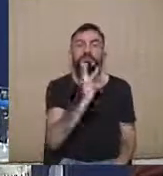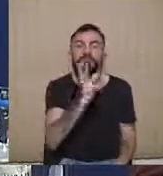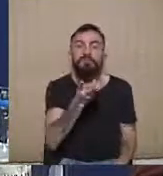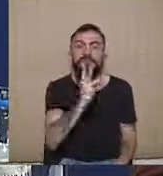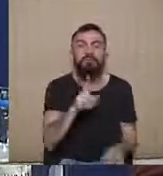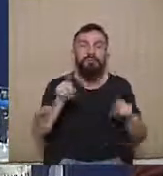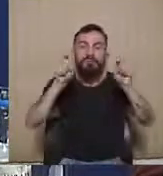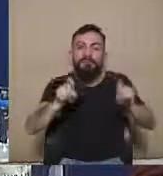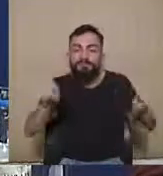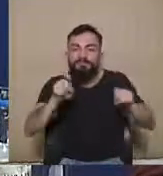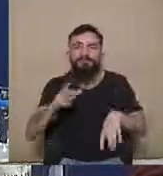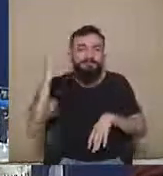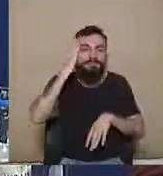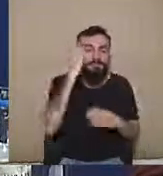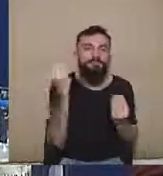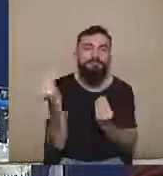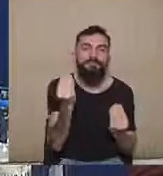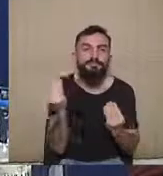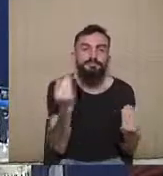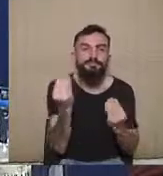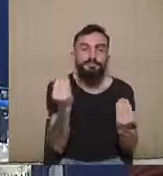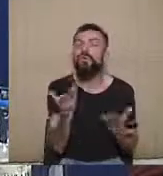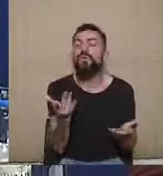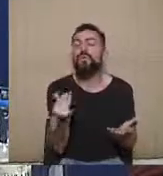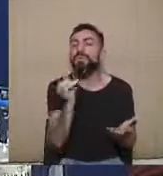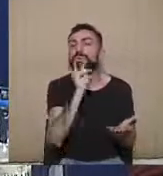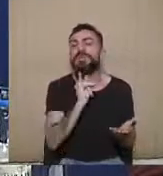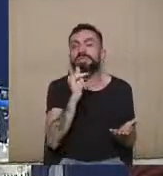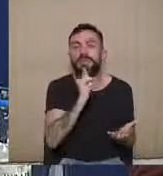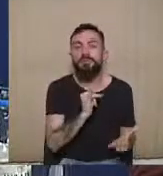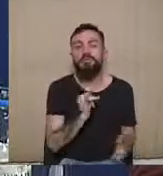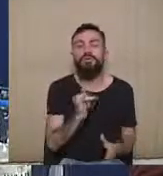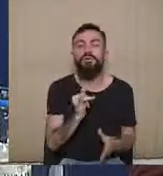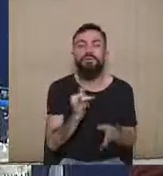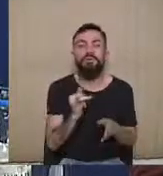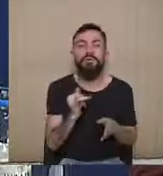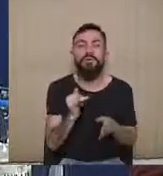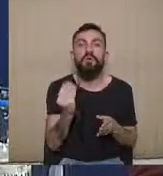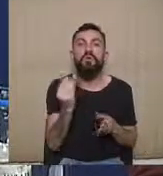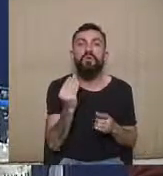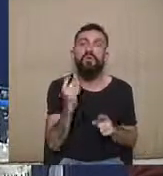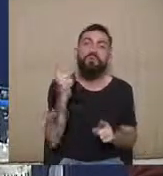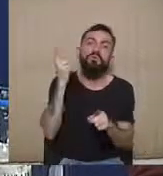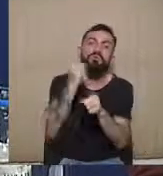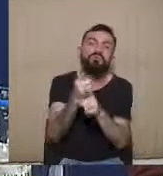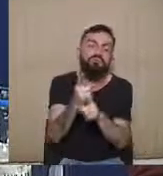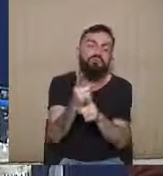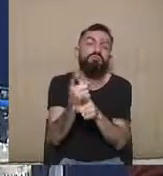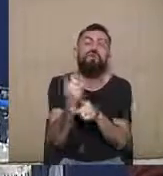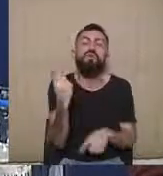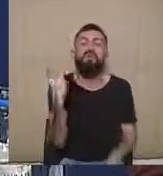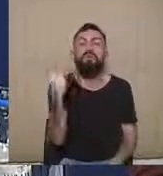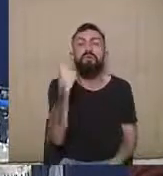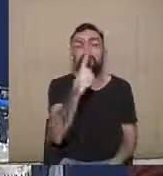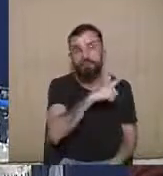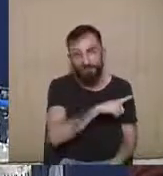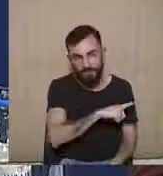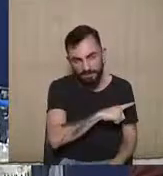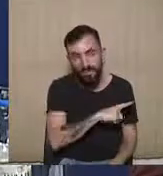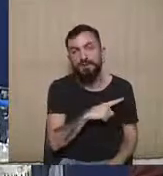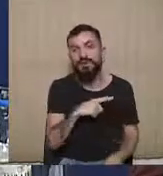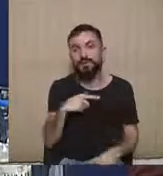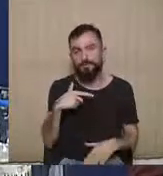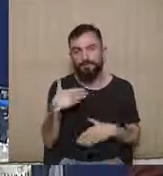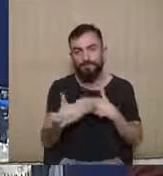pudessem dizer os caminhos que se deve seguir para se atingir aquela finalidade maior de se tutelar o